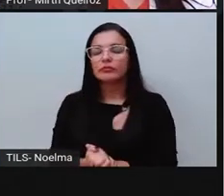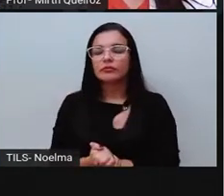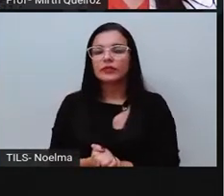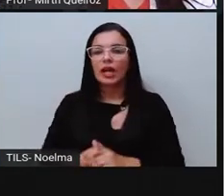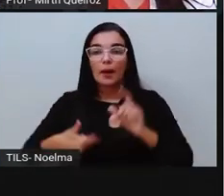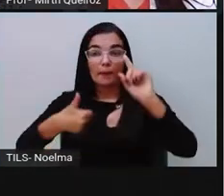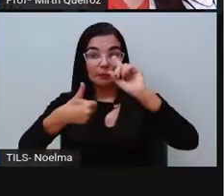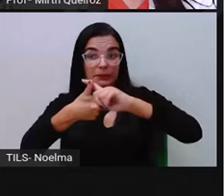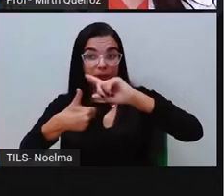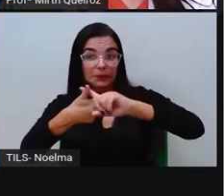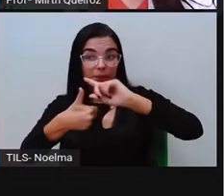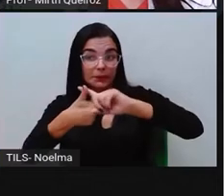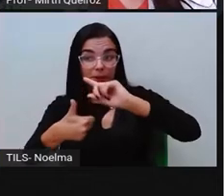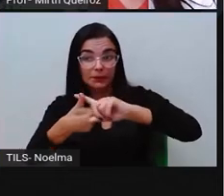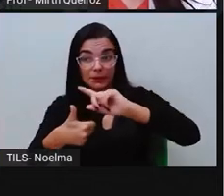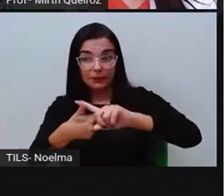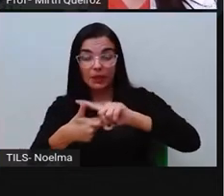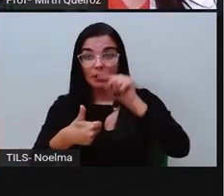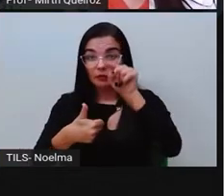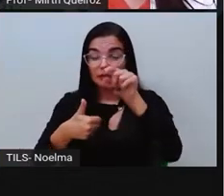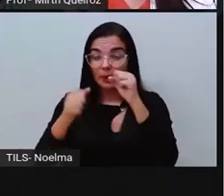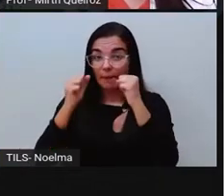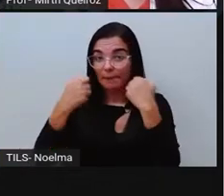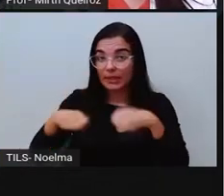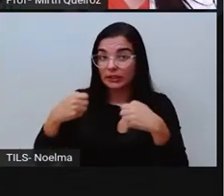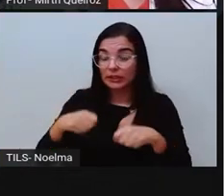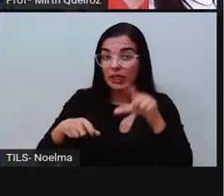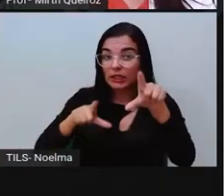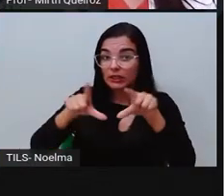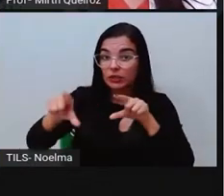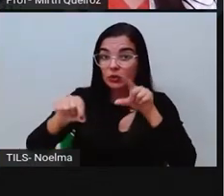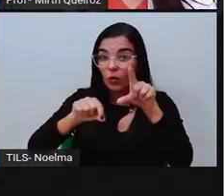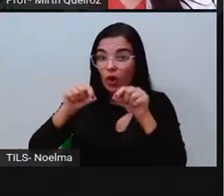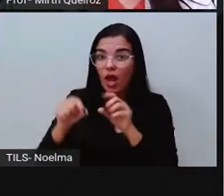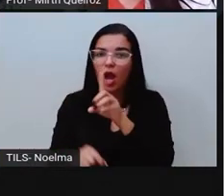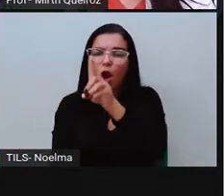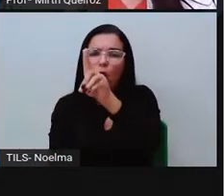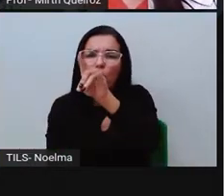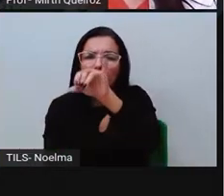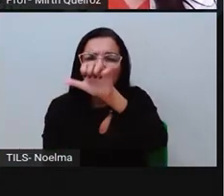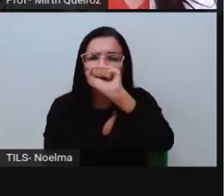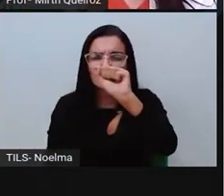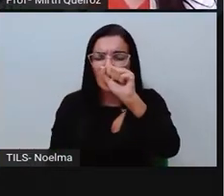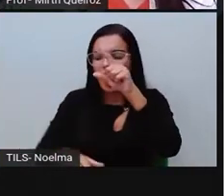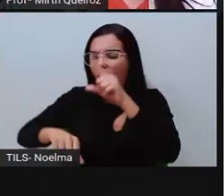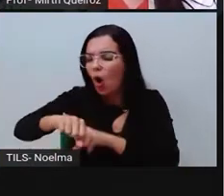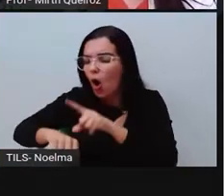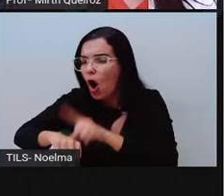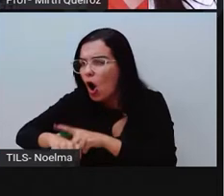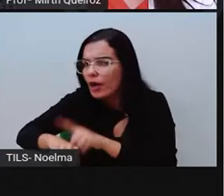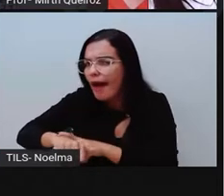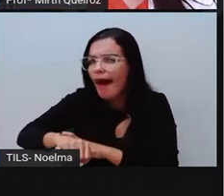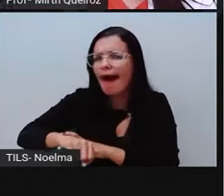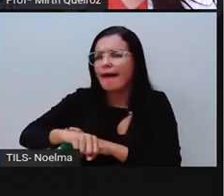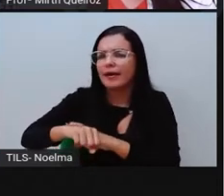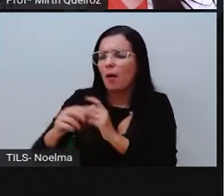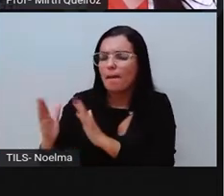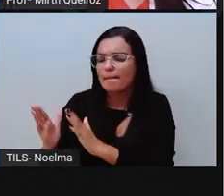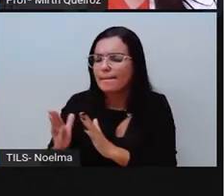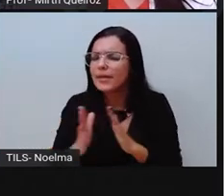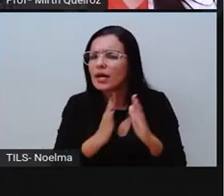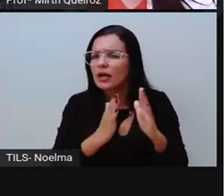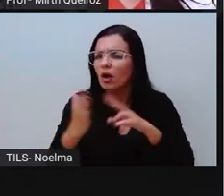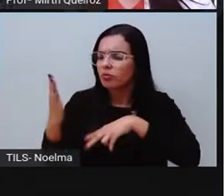do dia e o período da leitura. É importante que a gente realize uma leitura, não somente no dia que a Pró envia um